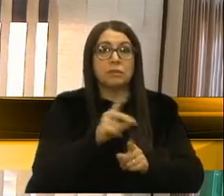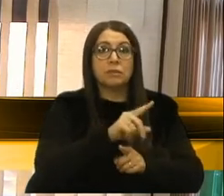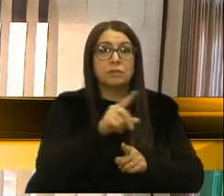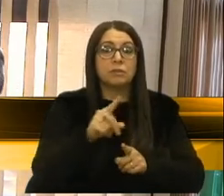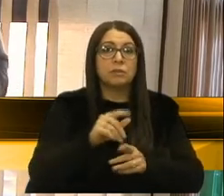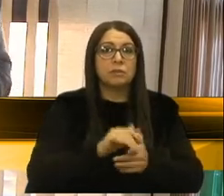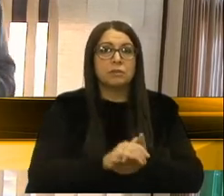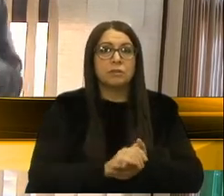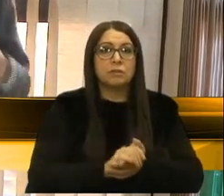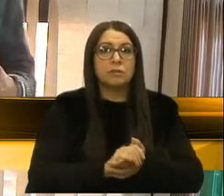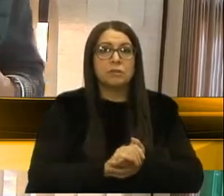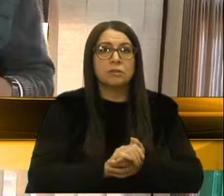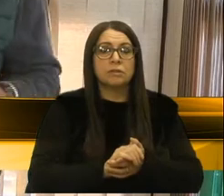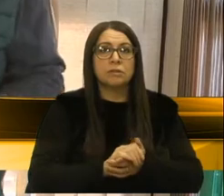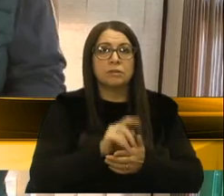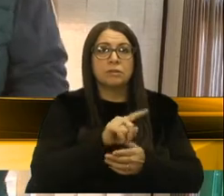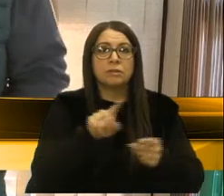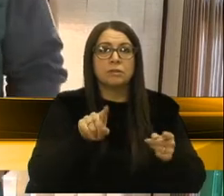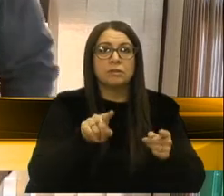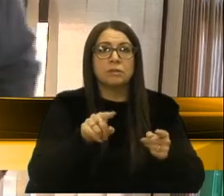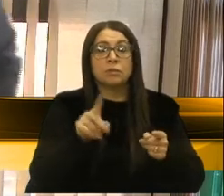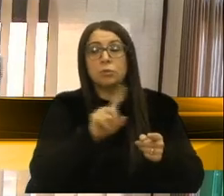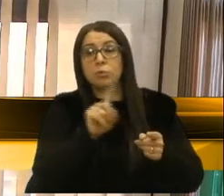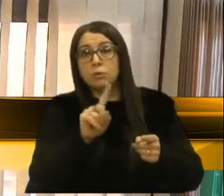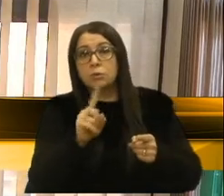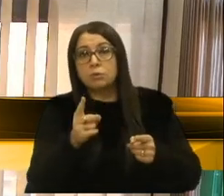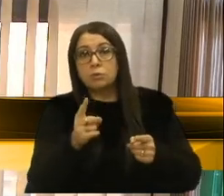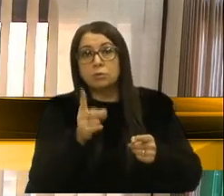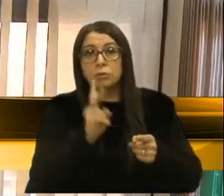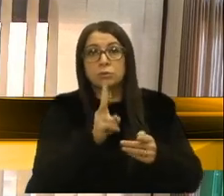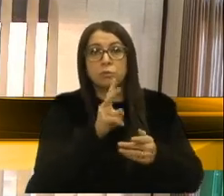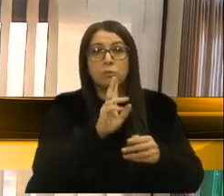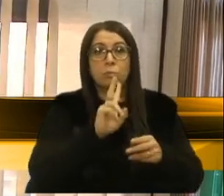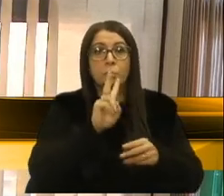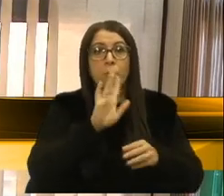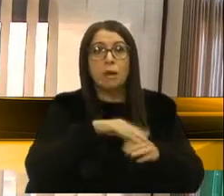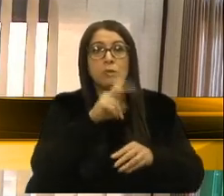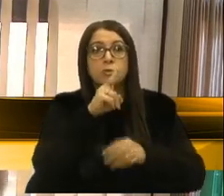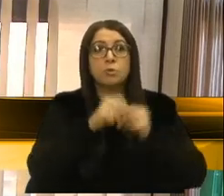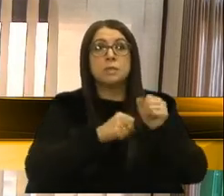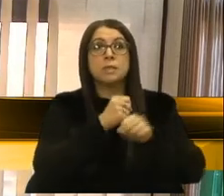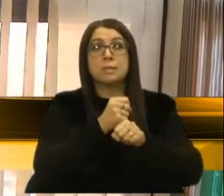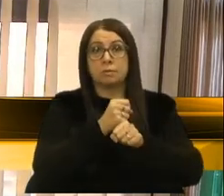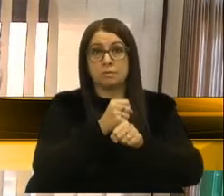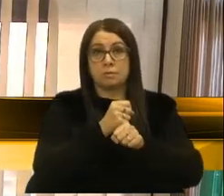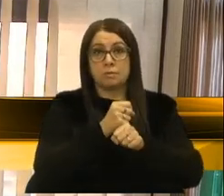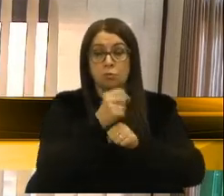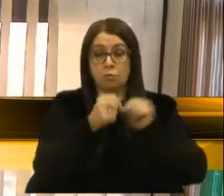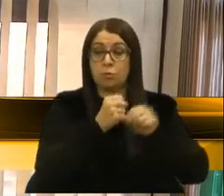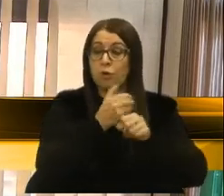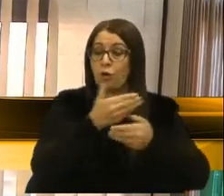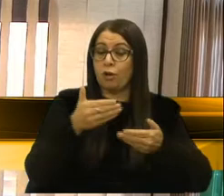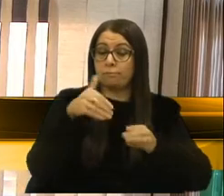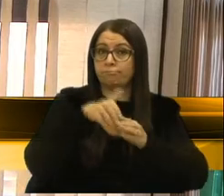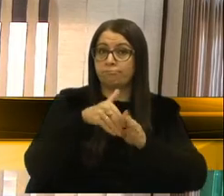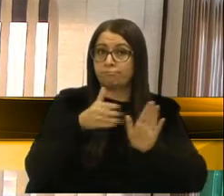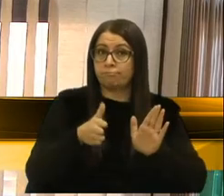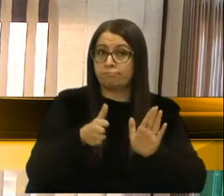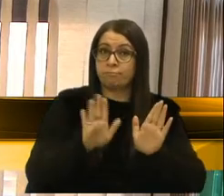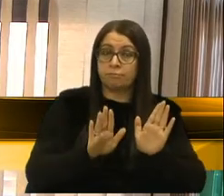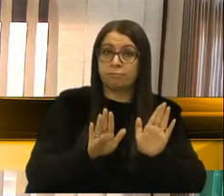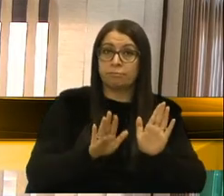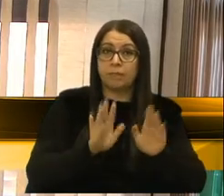essa. Pode-se ou não prorrogar por mais dois anos. Nós estamos no ano eleitoral, essa